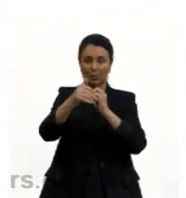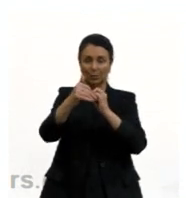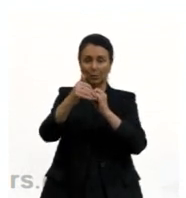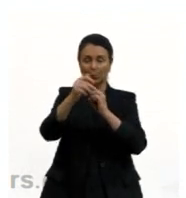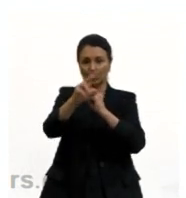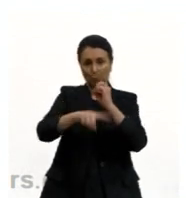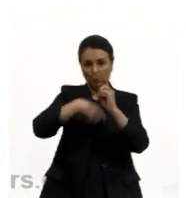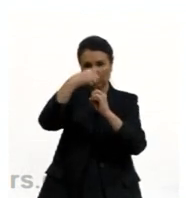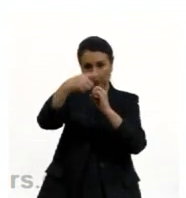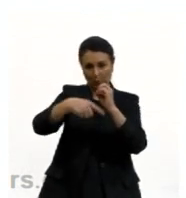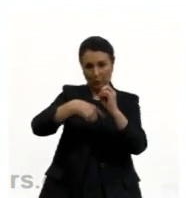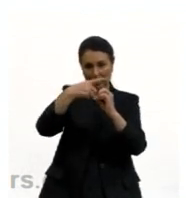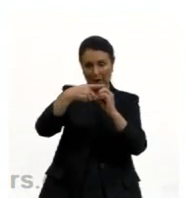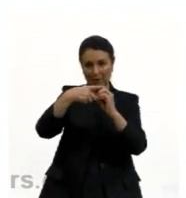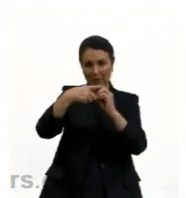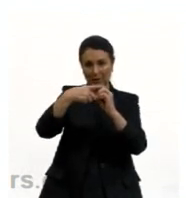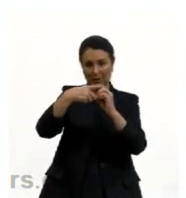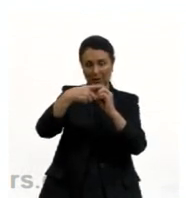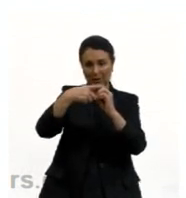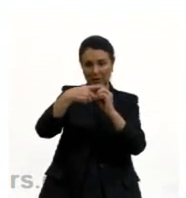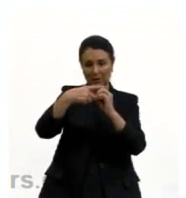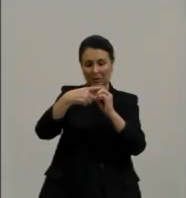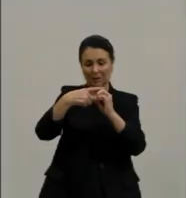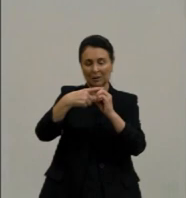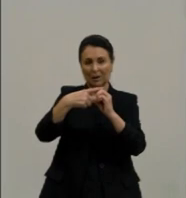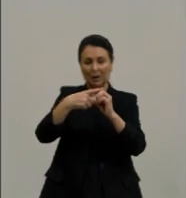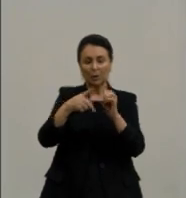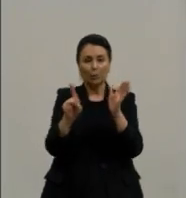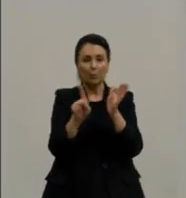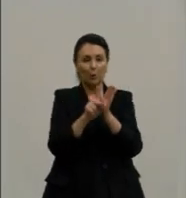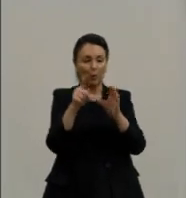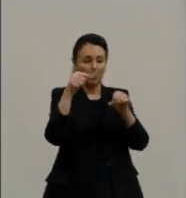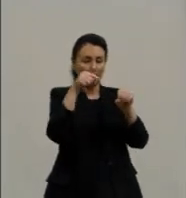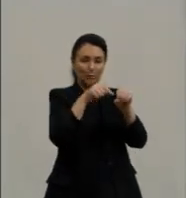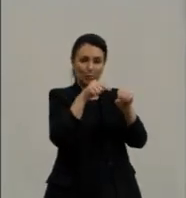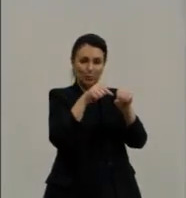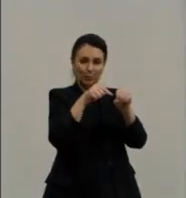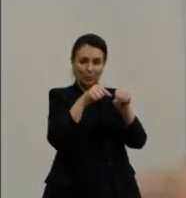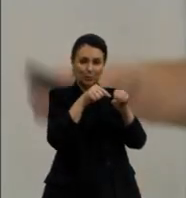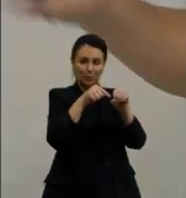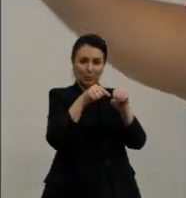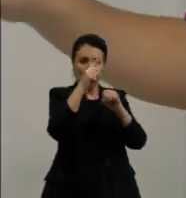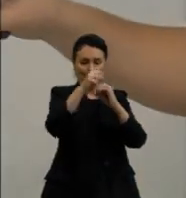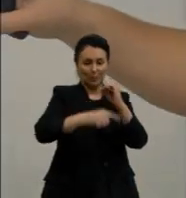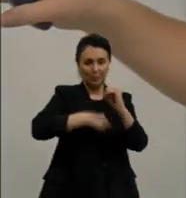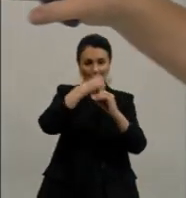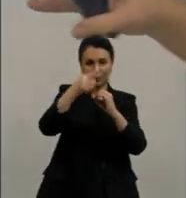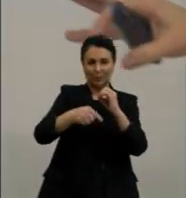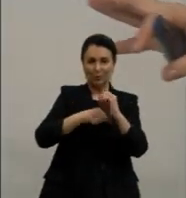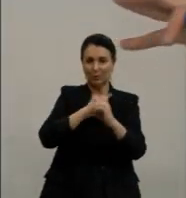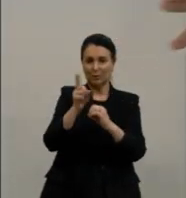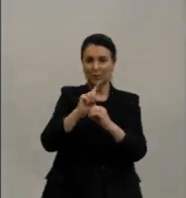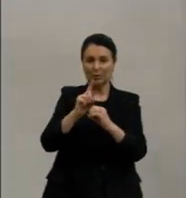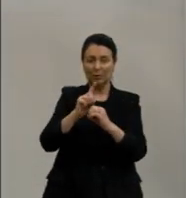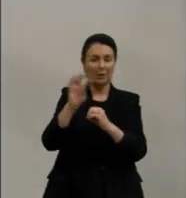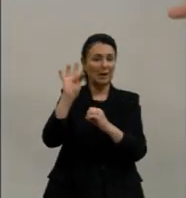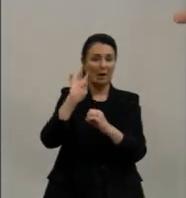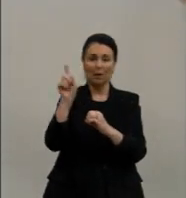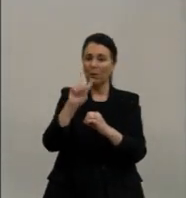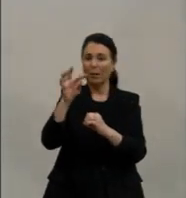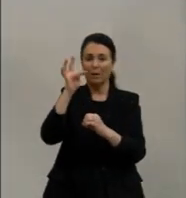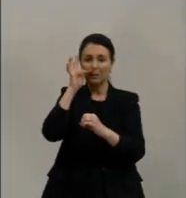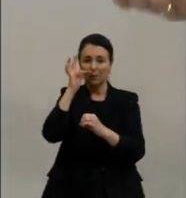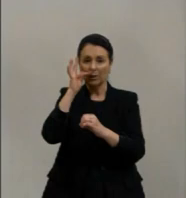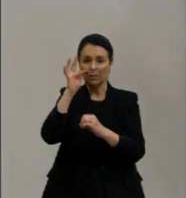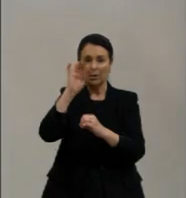desculpa, do átomo estava nos prótons, no núcleo, nos prótons e nos nêutrons do átomo. Então, já não seria mais Thomson nem